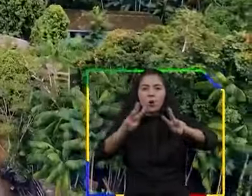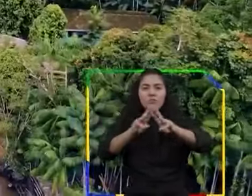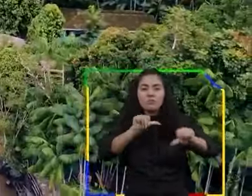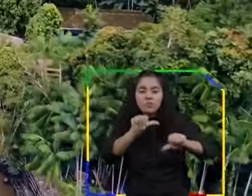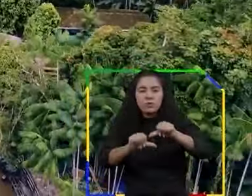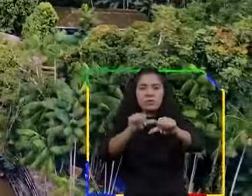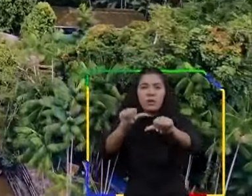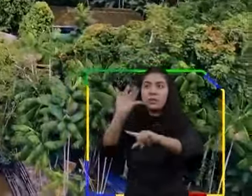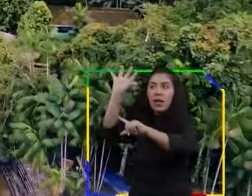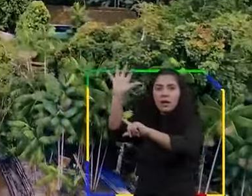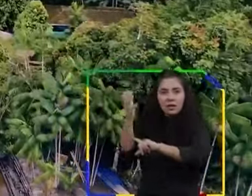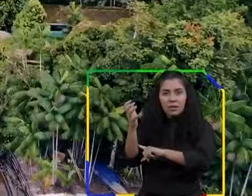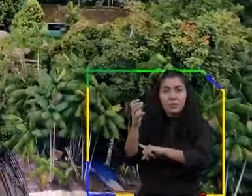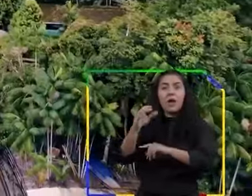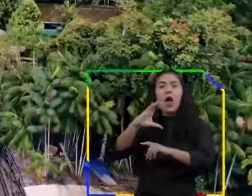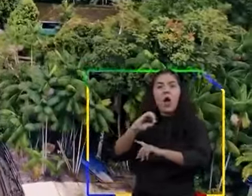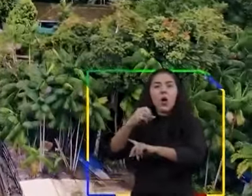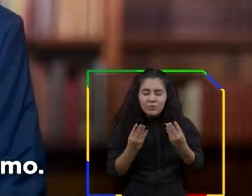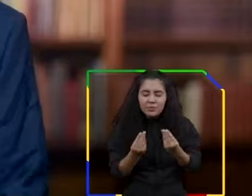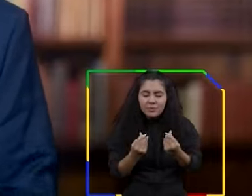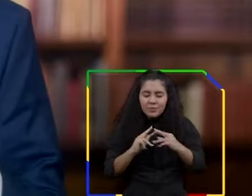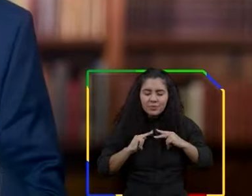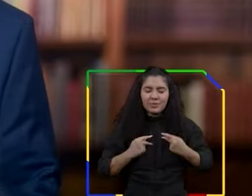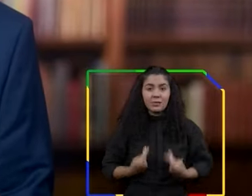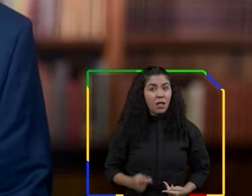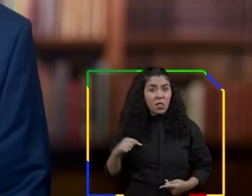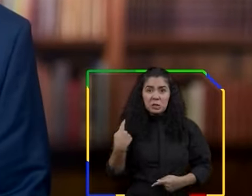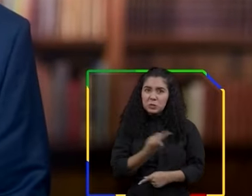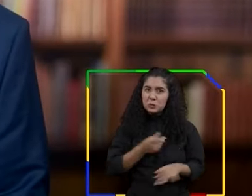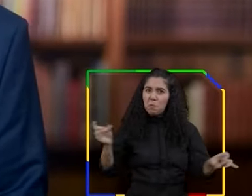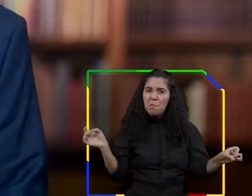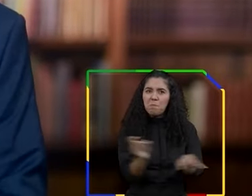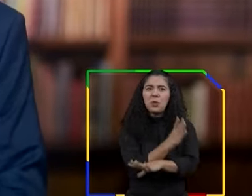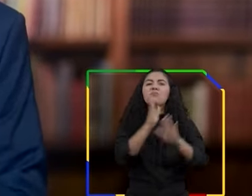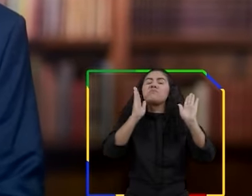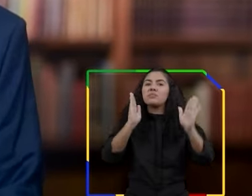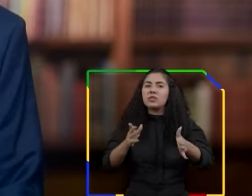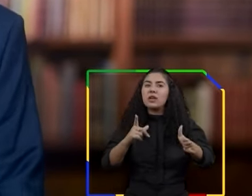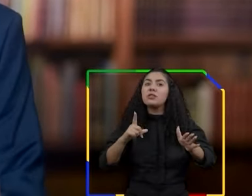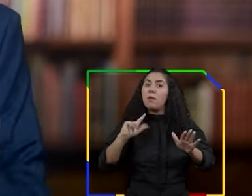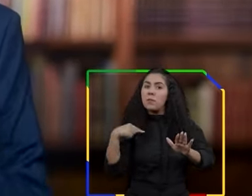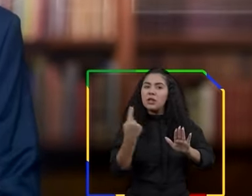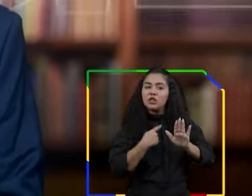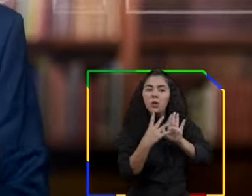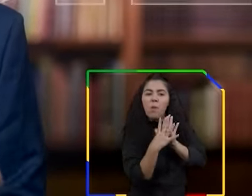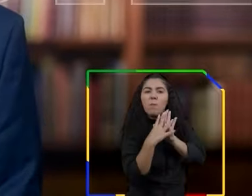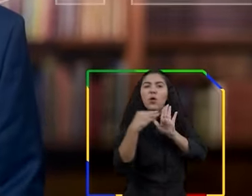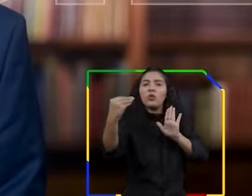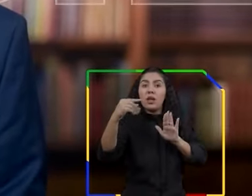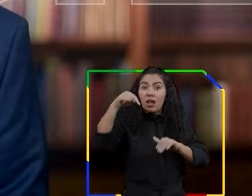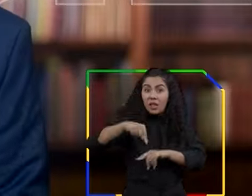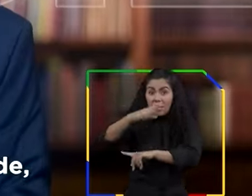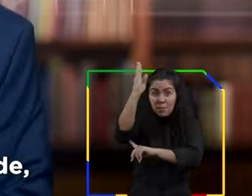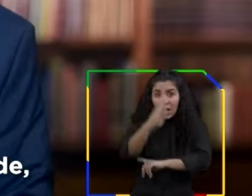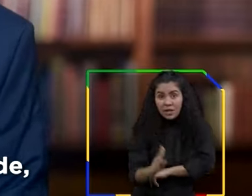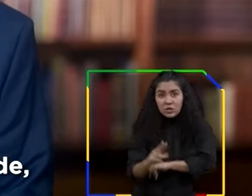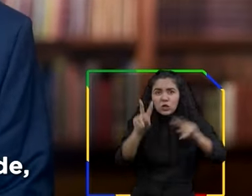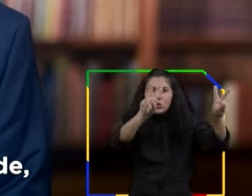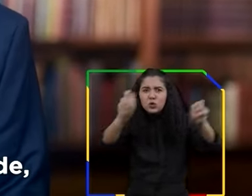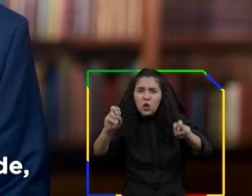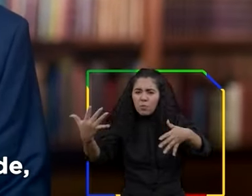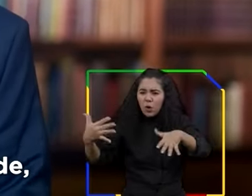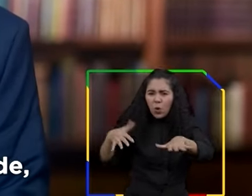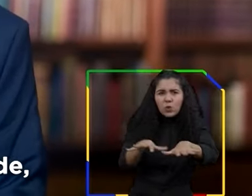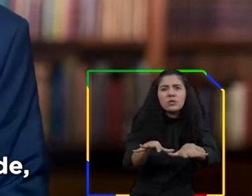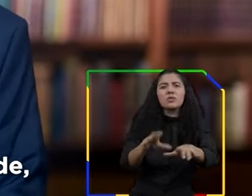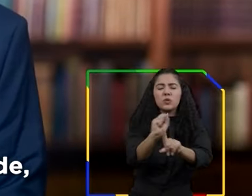Climáticas, a COP30 em Belém. Estamos prontos para dar o exemplo de que aqui no Brasil, a inclusão